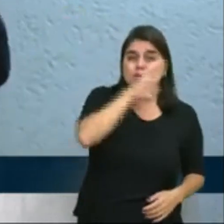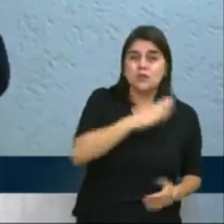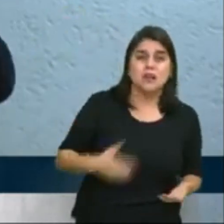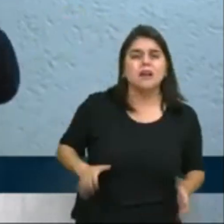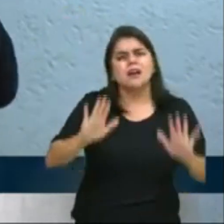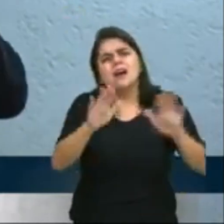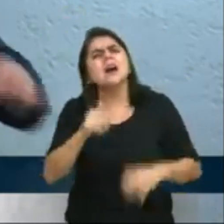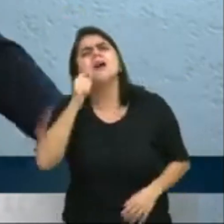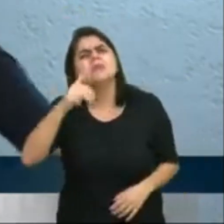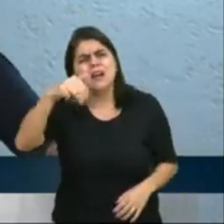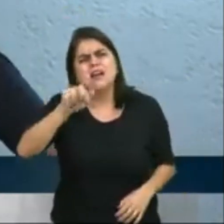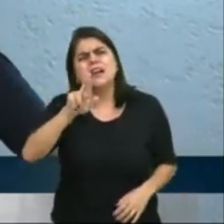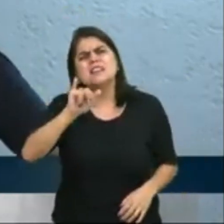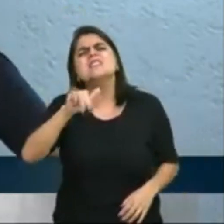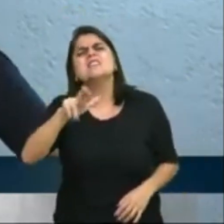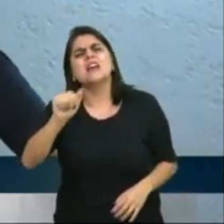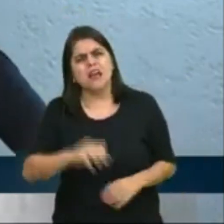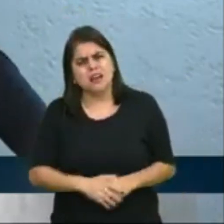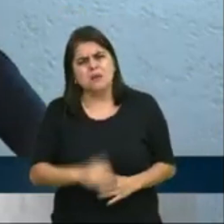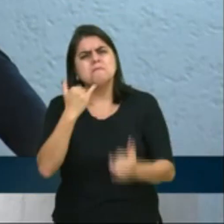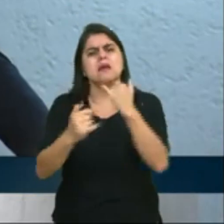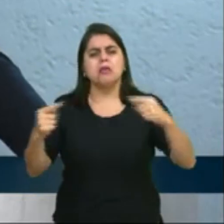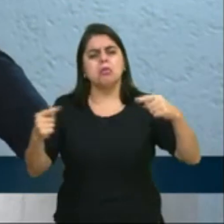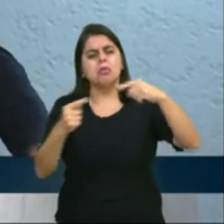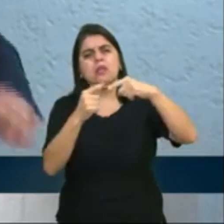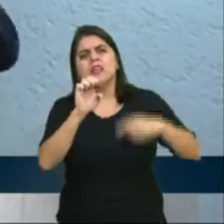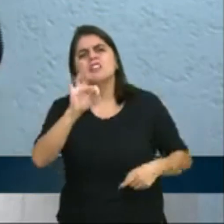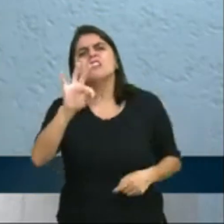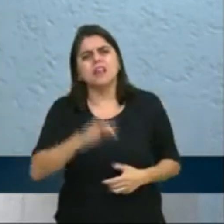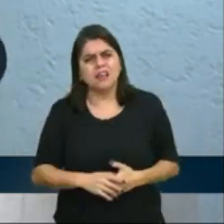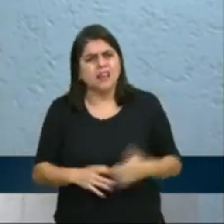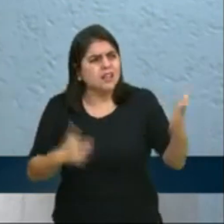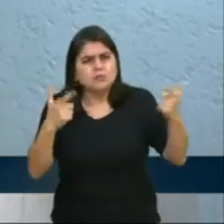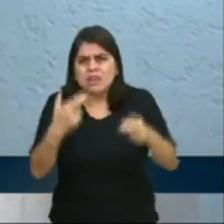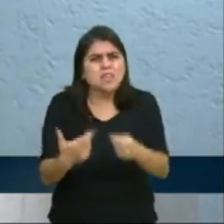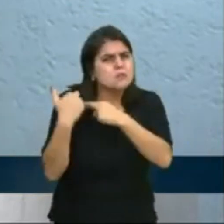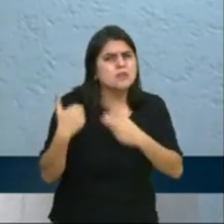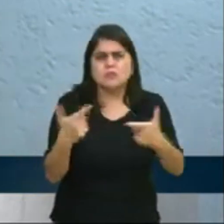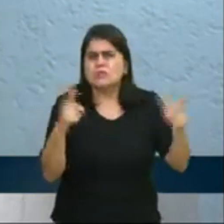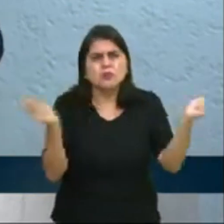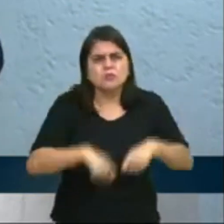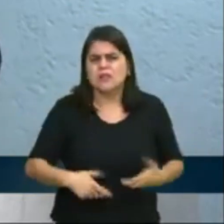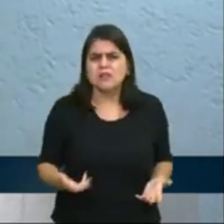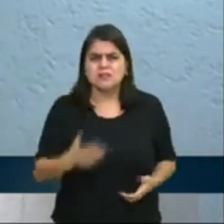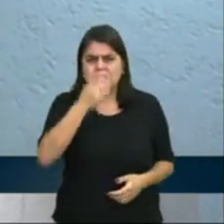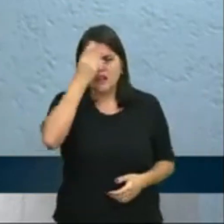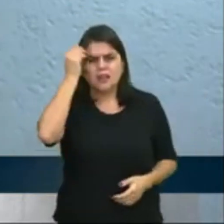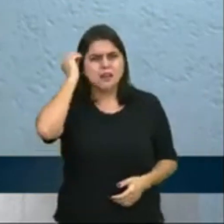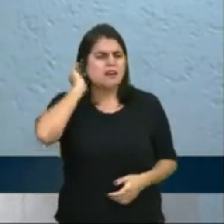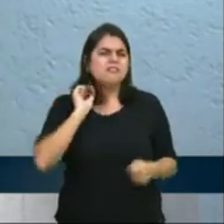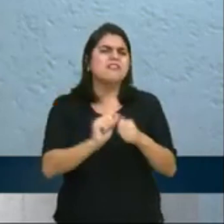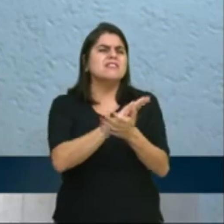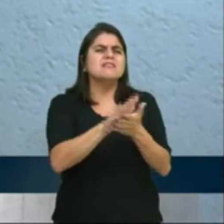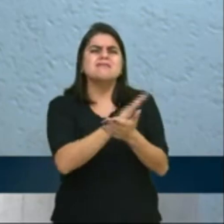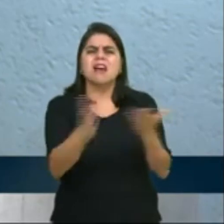da Marina Silva, outra irresponsável, incompetente, que nada faz de